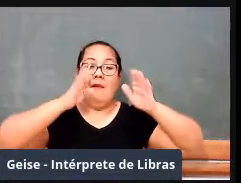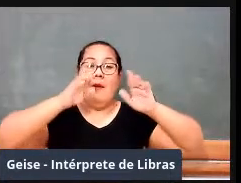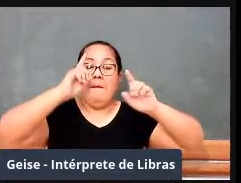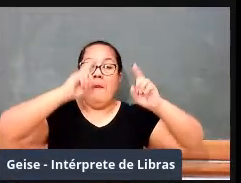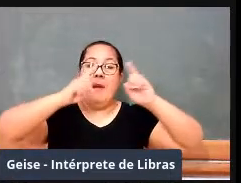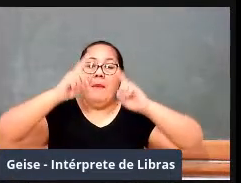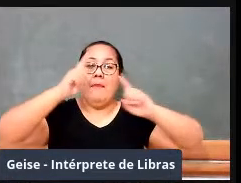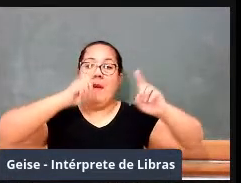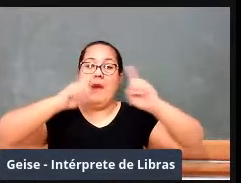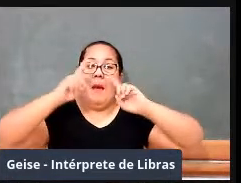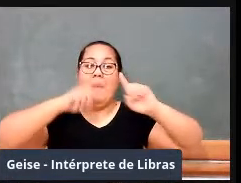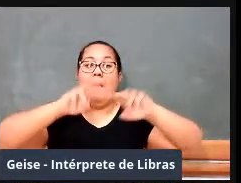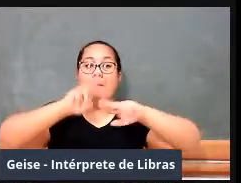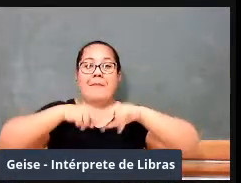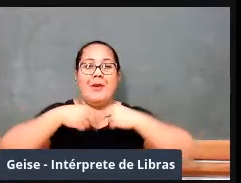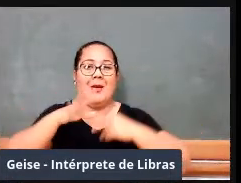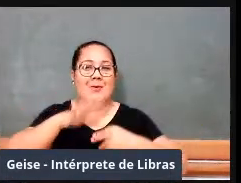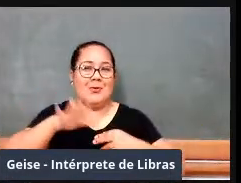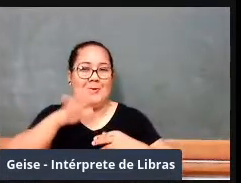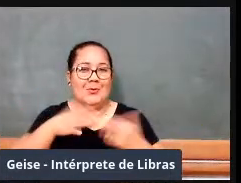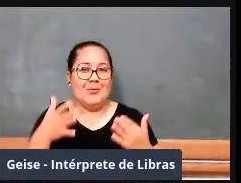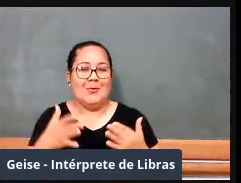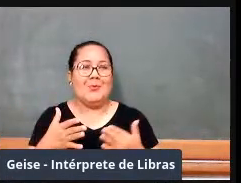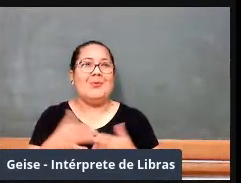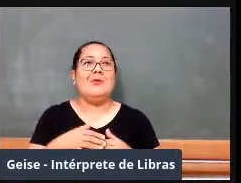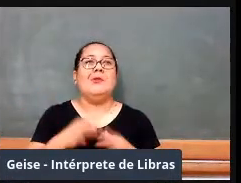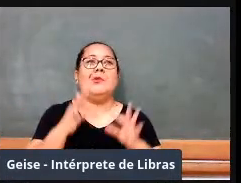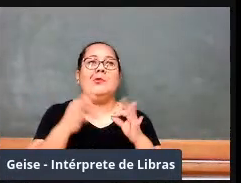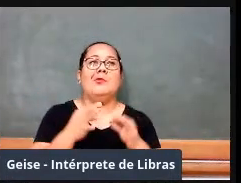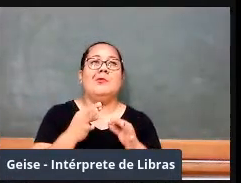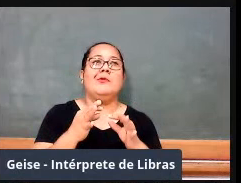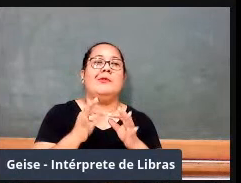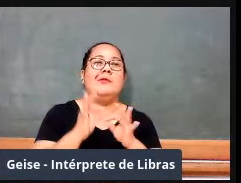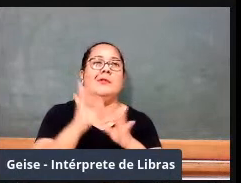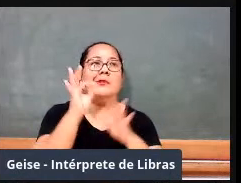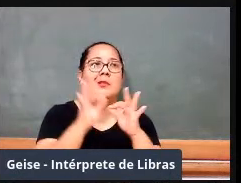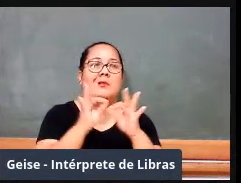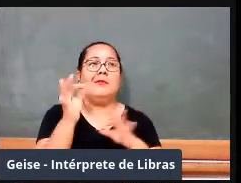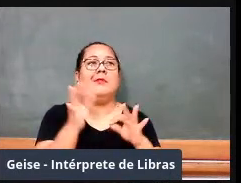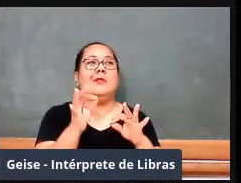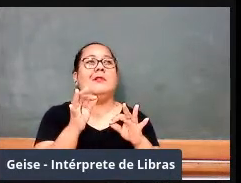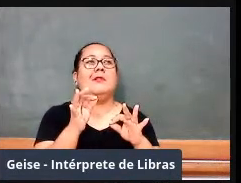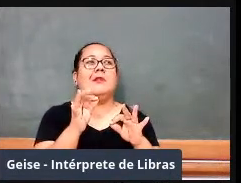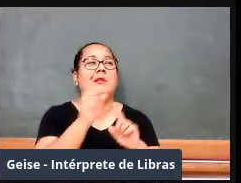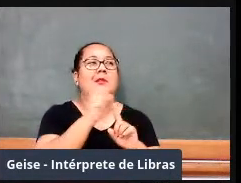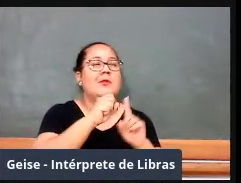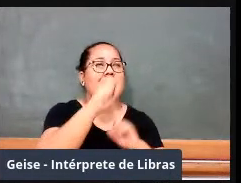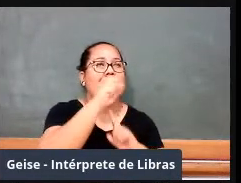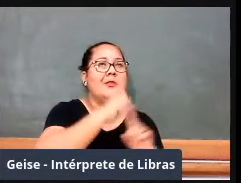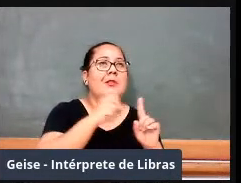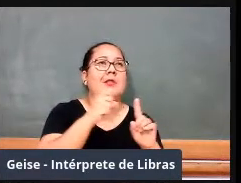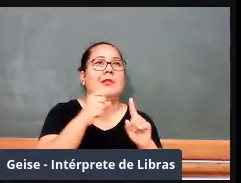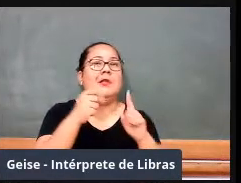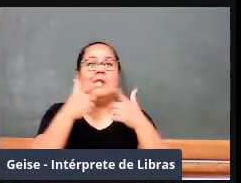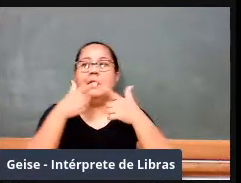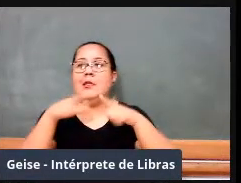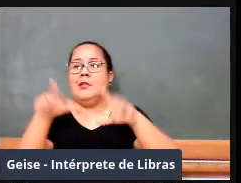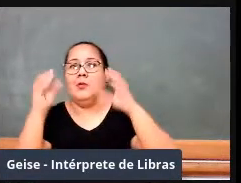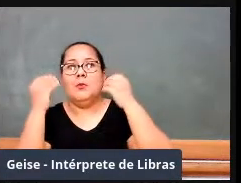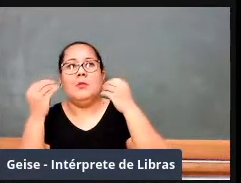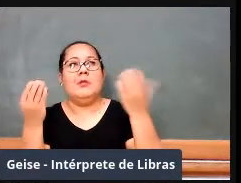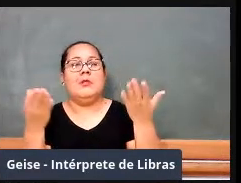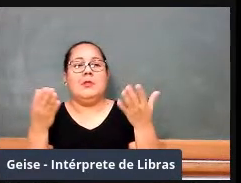organização das ciências, é o estruturalismo na física, na sociologia, no ensino da linguística e o